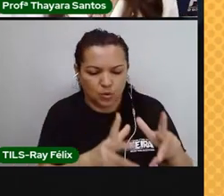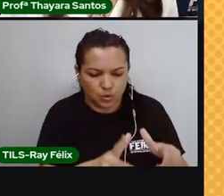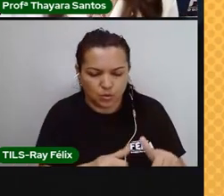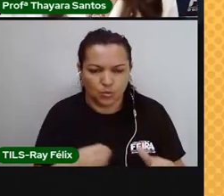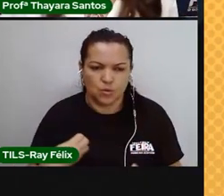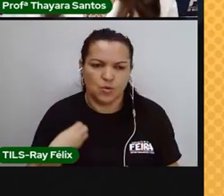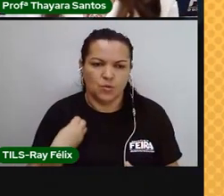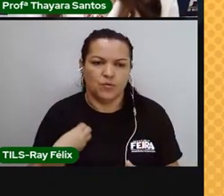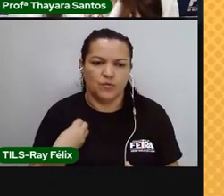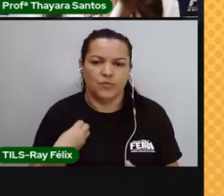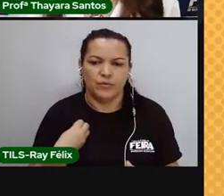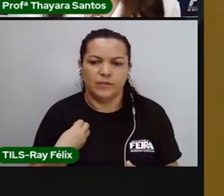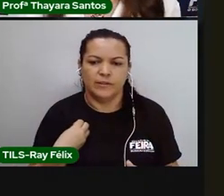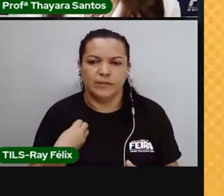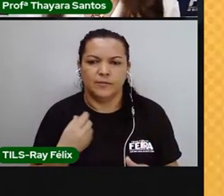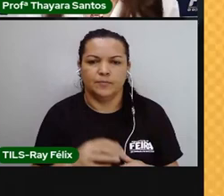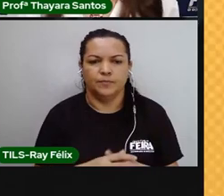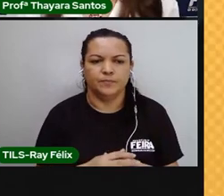biosfera.